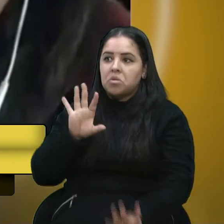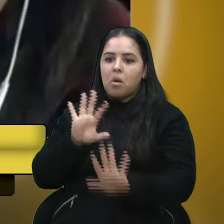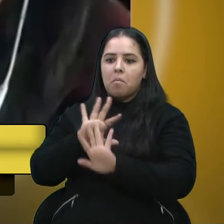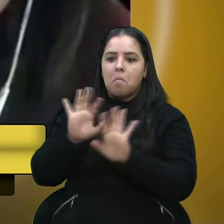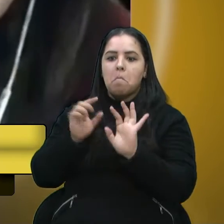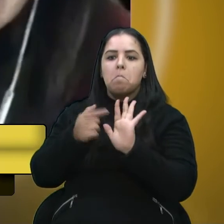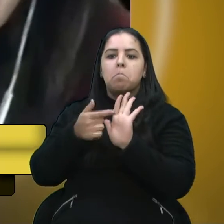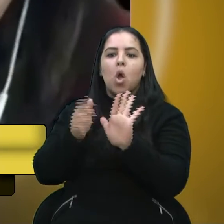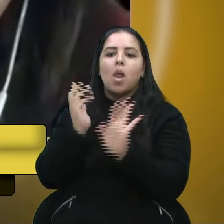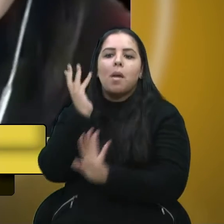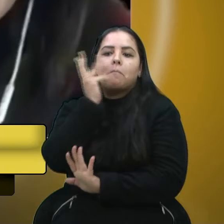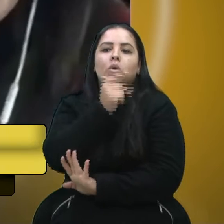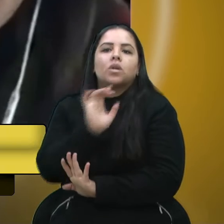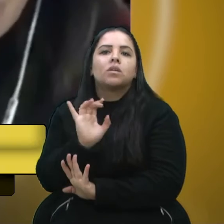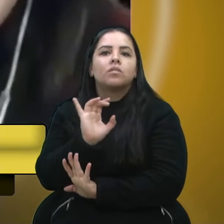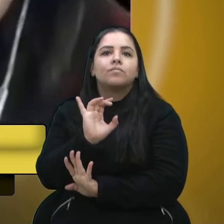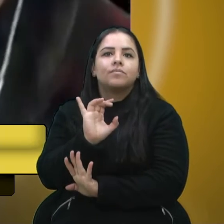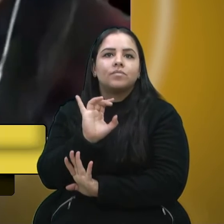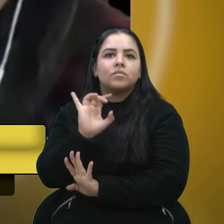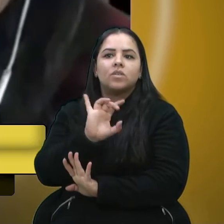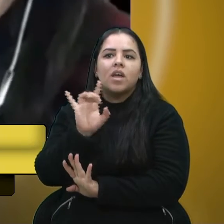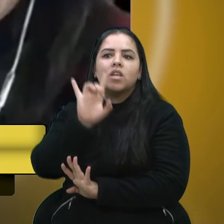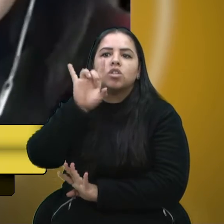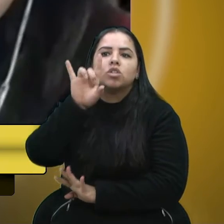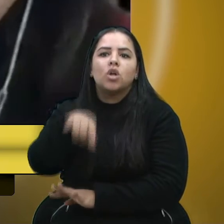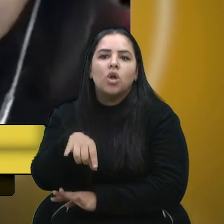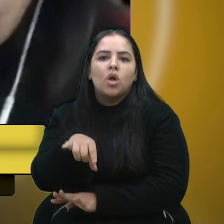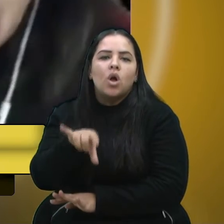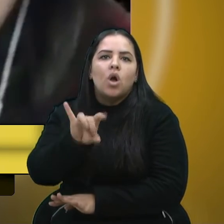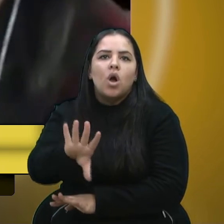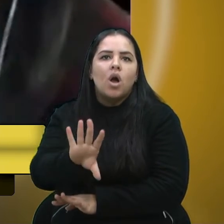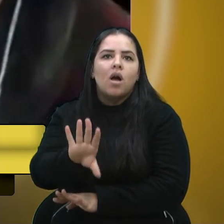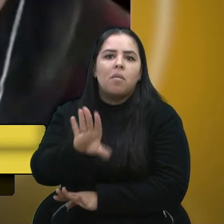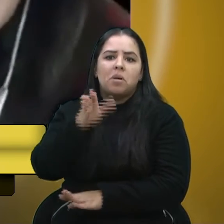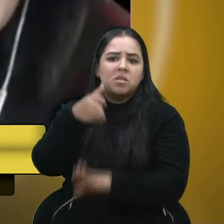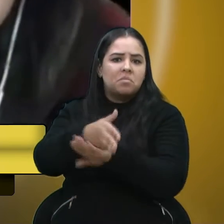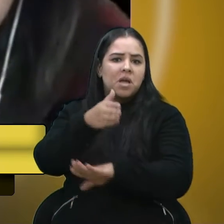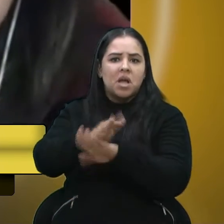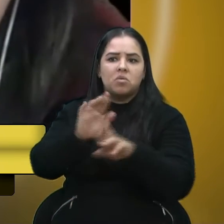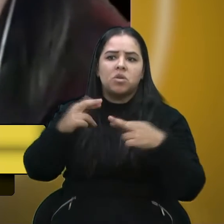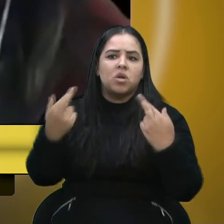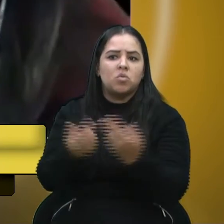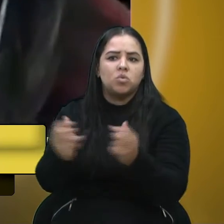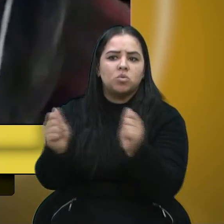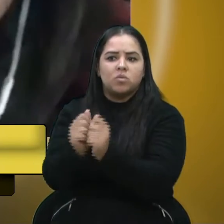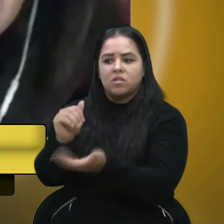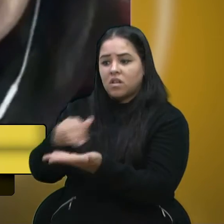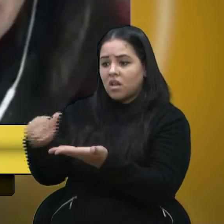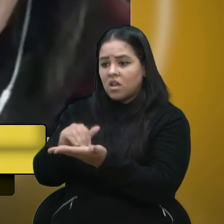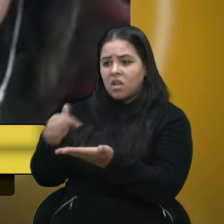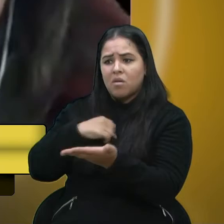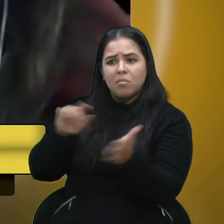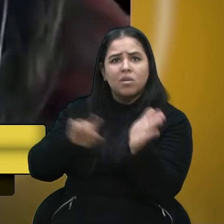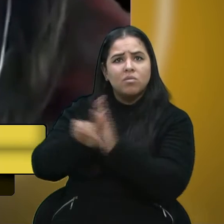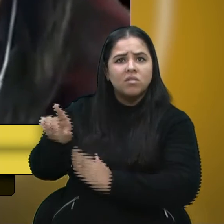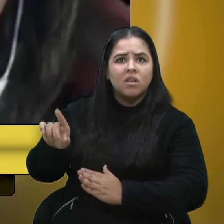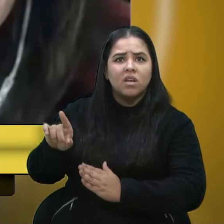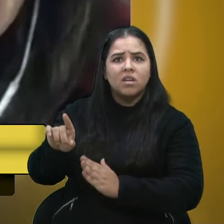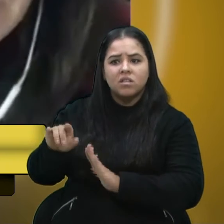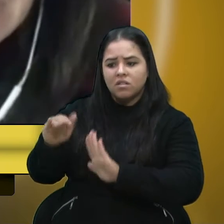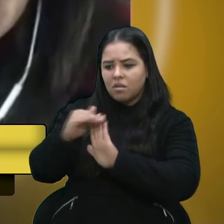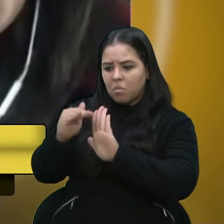entendeu? Não adianta fazer uma reunião, chamar os vereadores, porque aquele dia eu também participei de uma reunião com a secretária, e quando eu fiz um questionamento sobre a questão dos